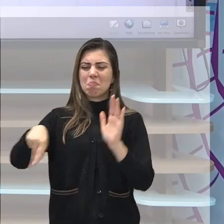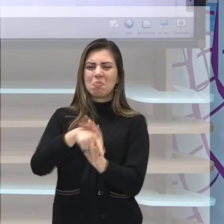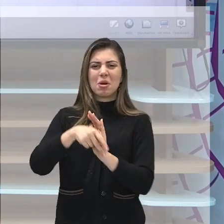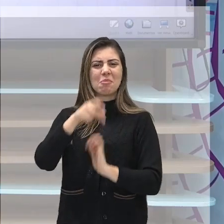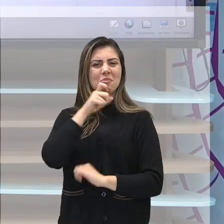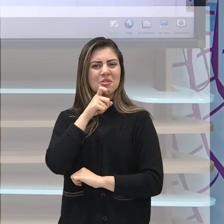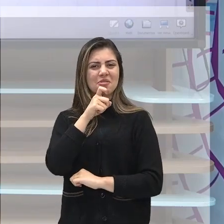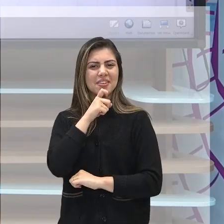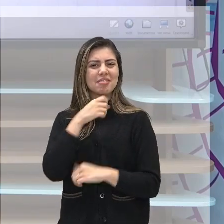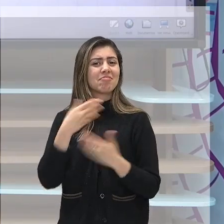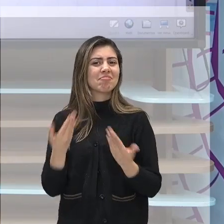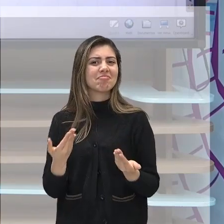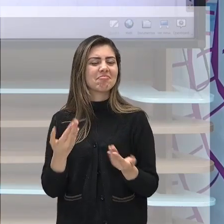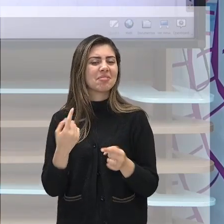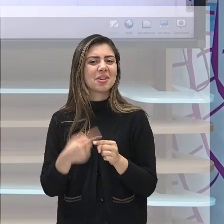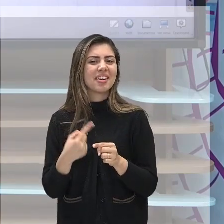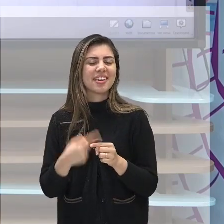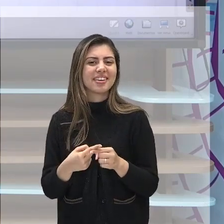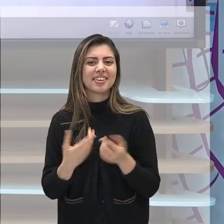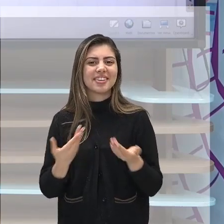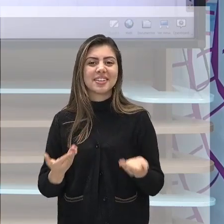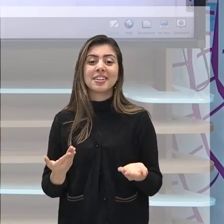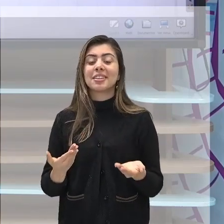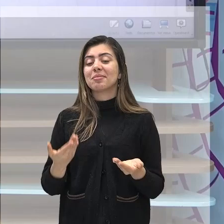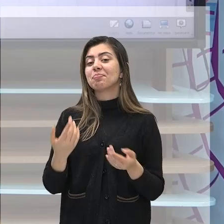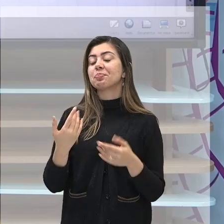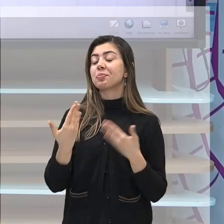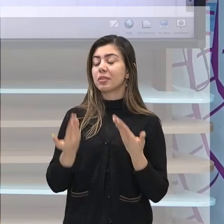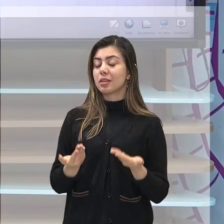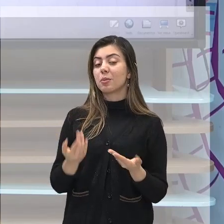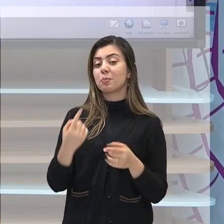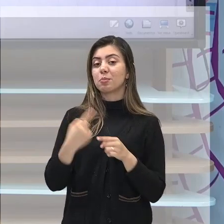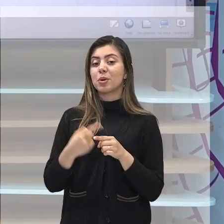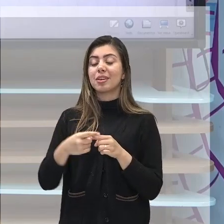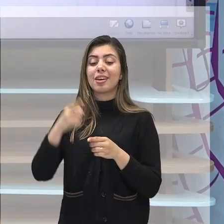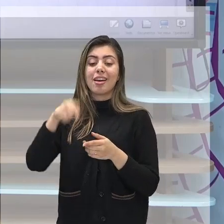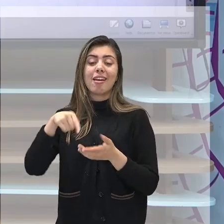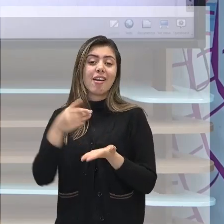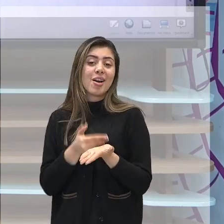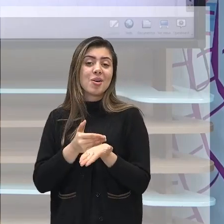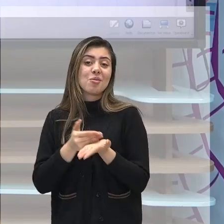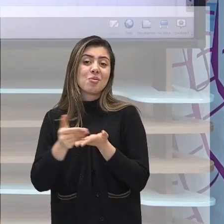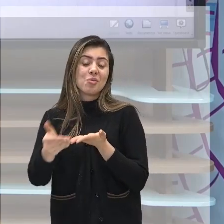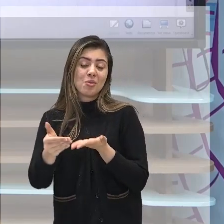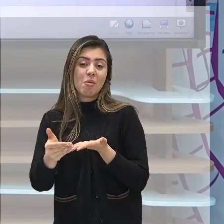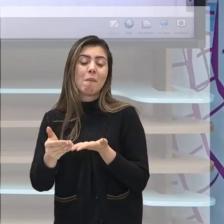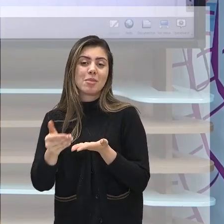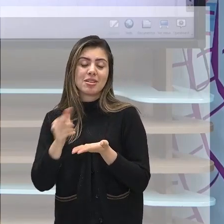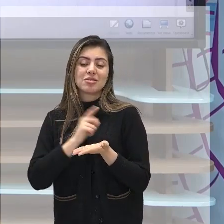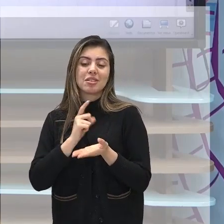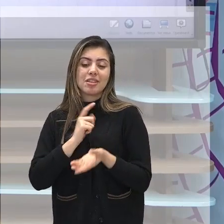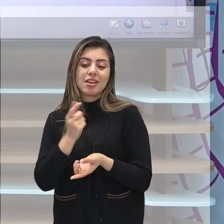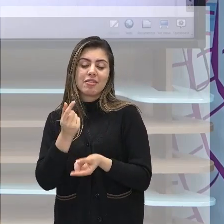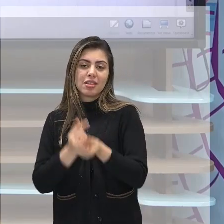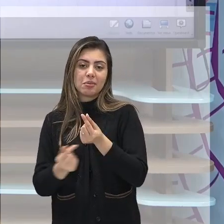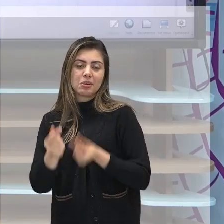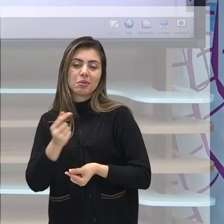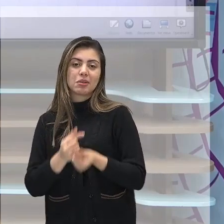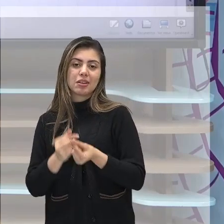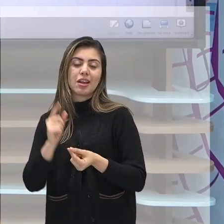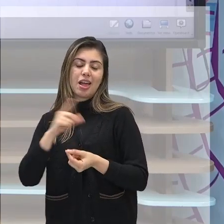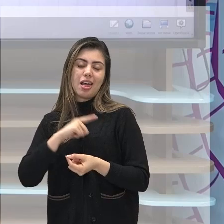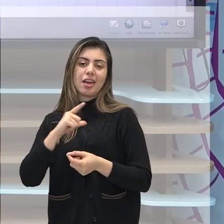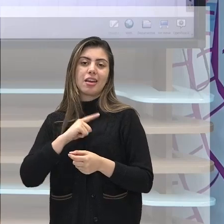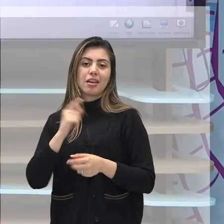mas por que? Porque estávamos no início, né, desse caminhar do processo